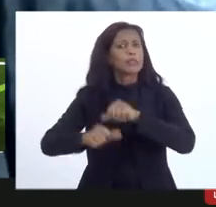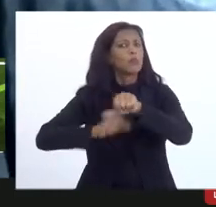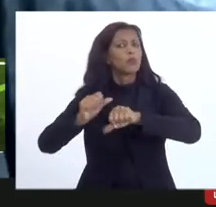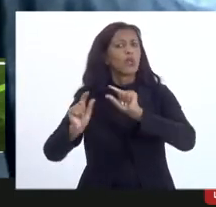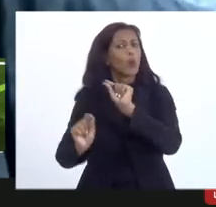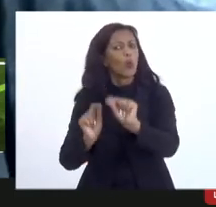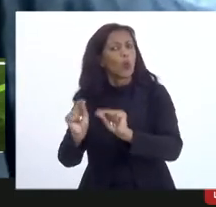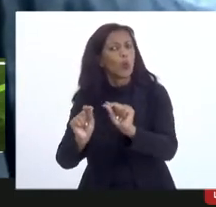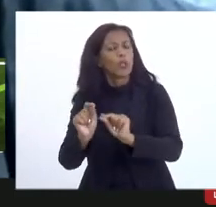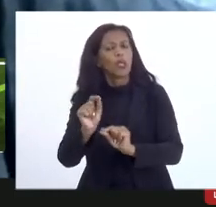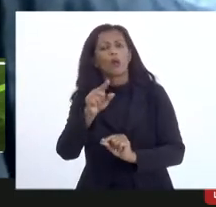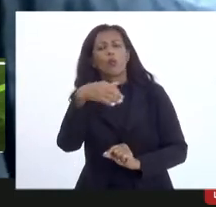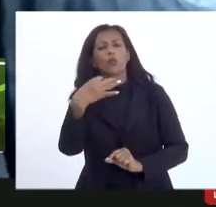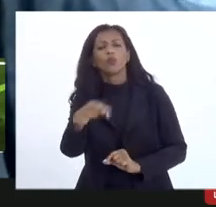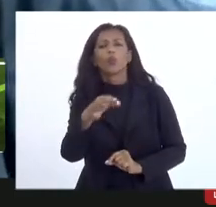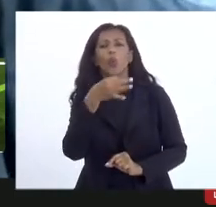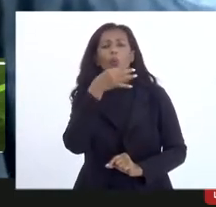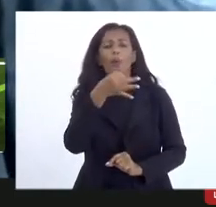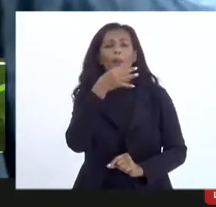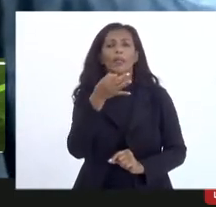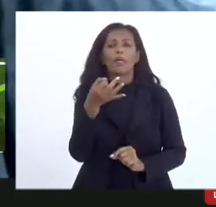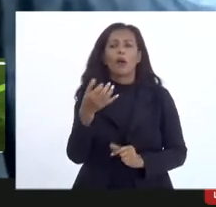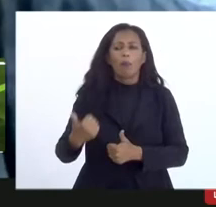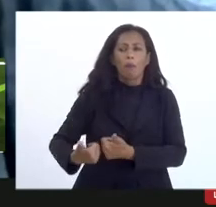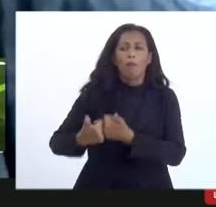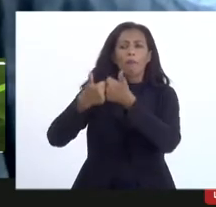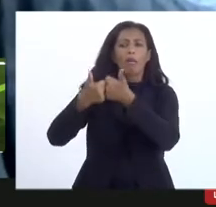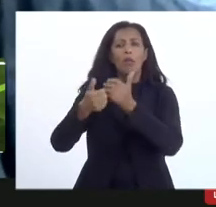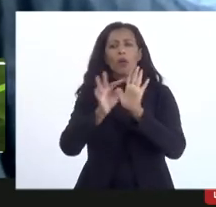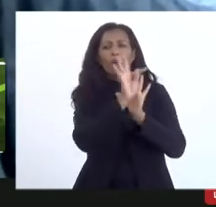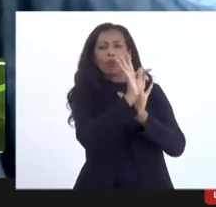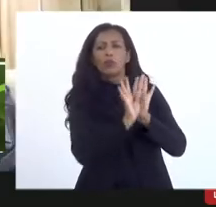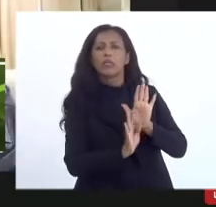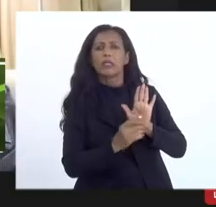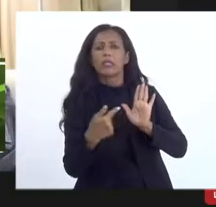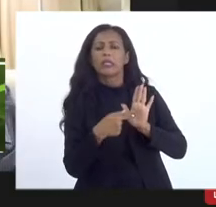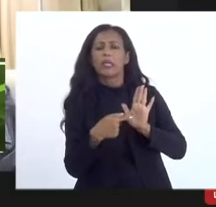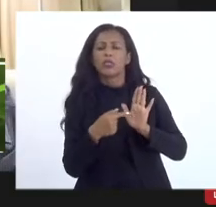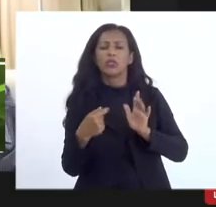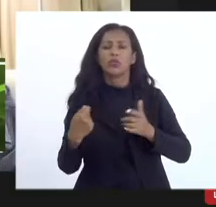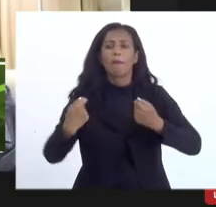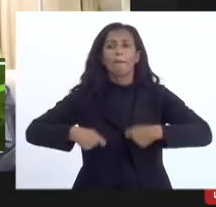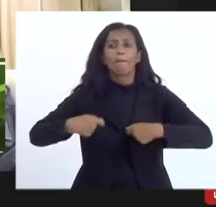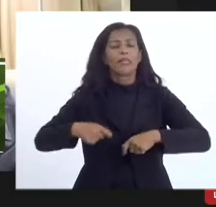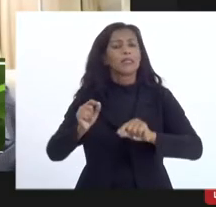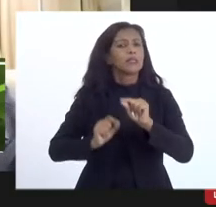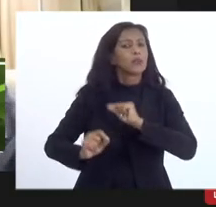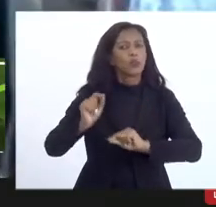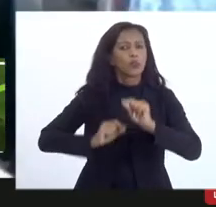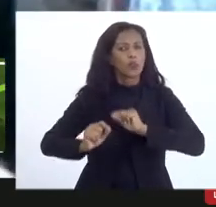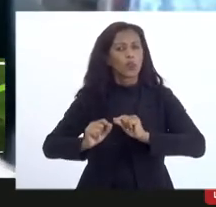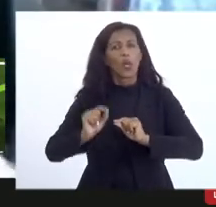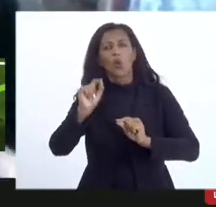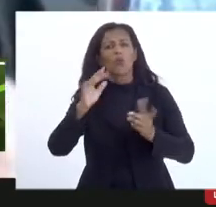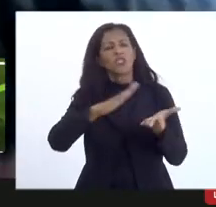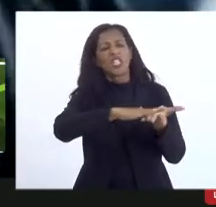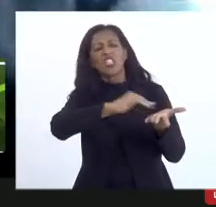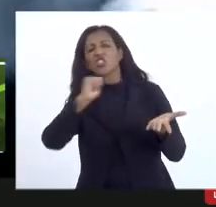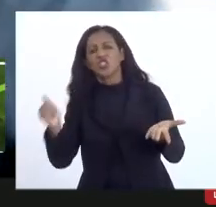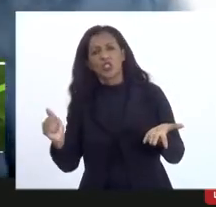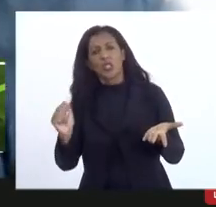as sugestões que vocês têm para aperfeiçoar o texto o que que vocês tirariam